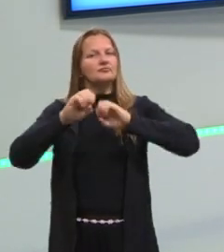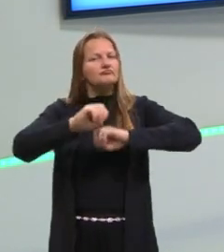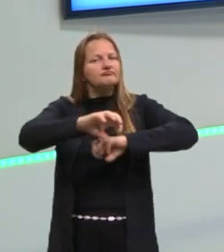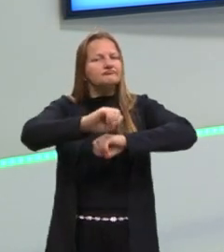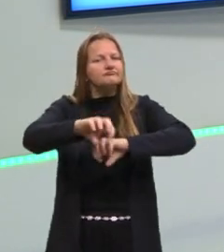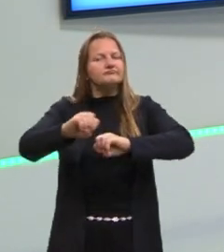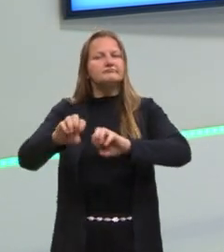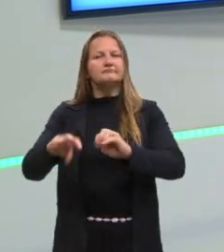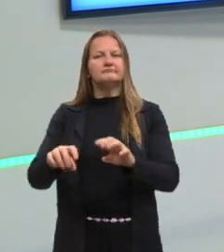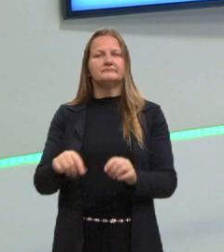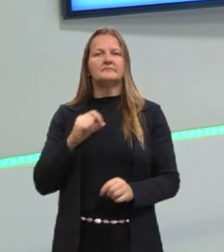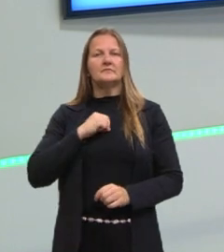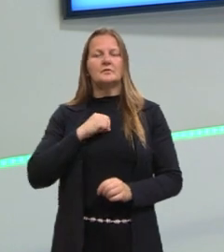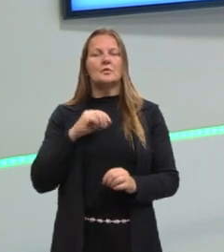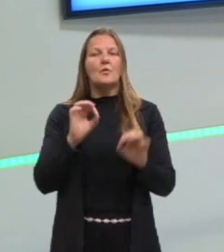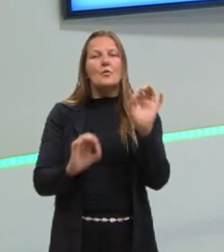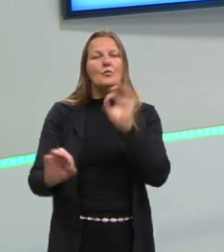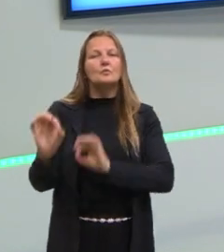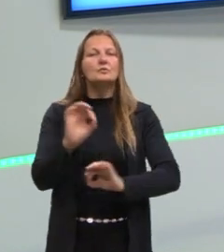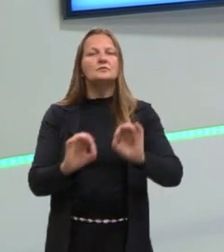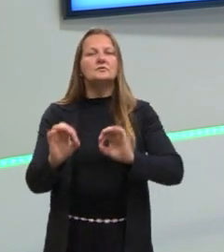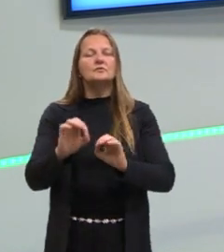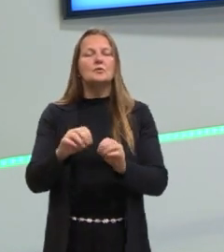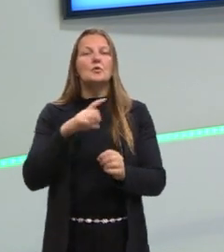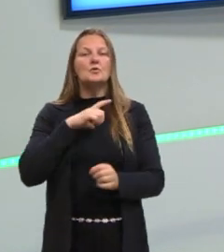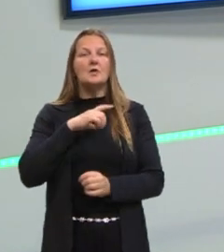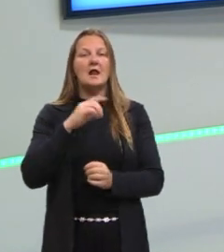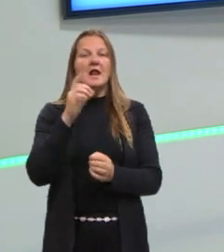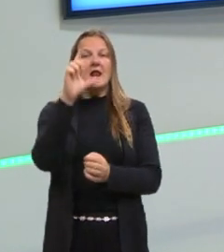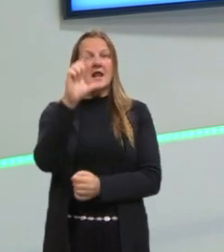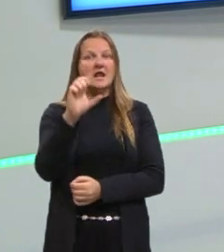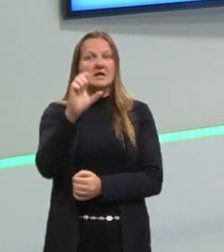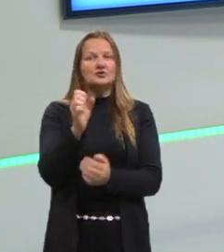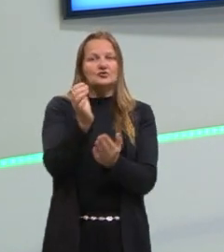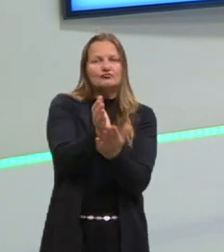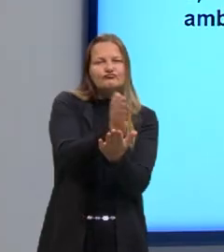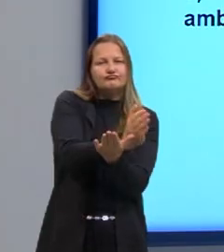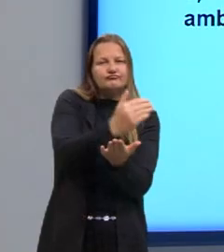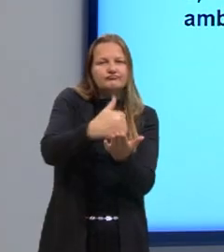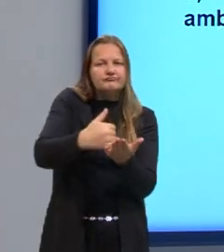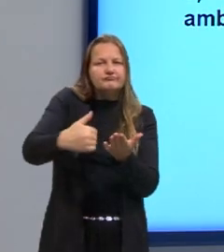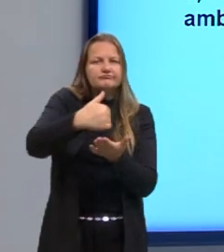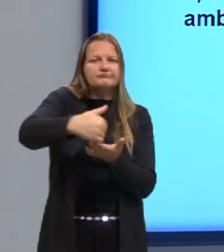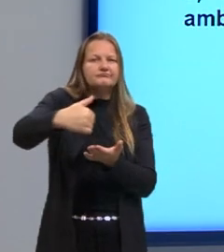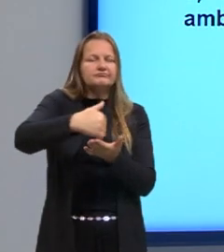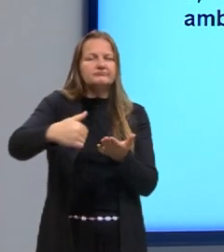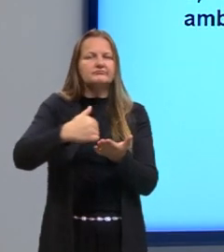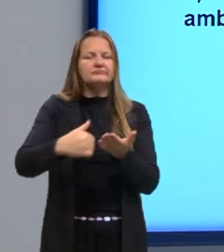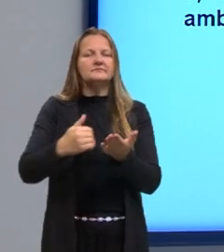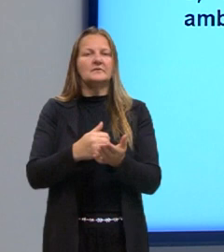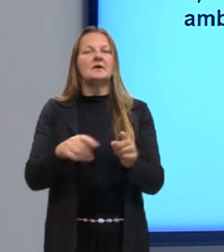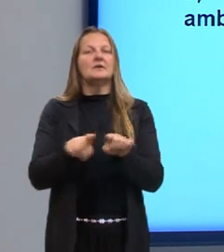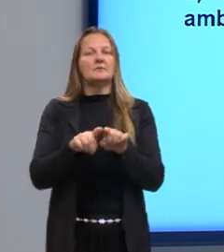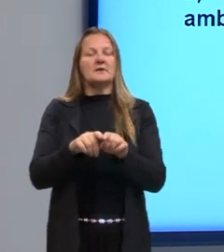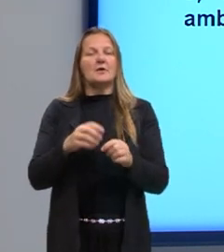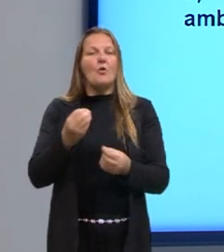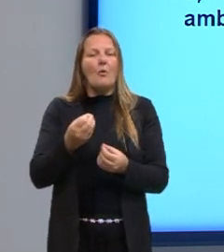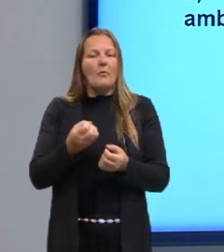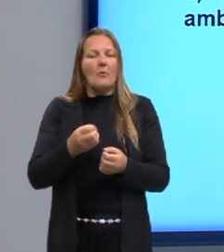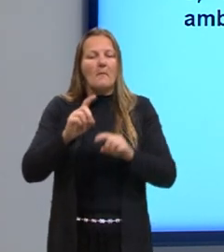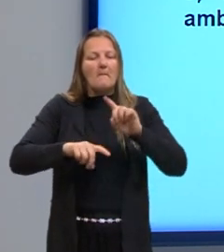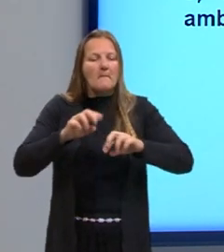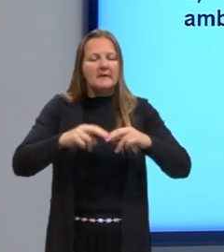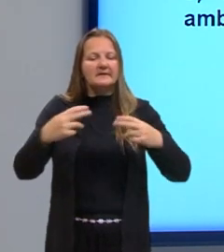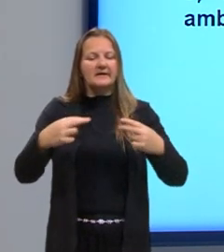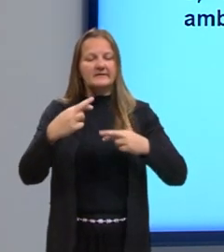para a implementação da coleta seletiva. Isso acontece muito, né. E também destino de materiais